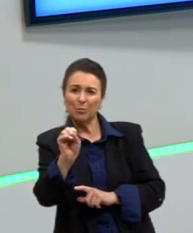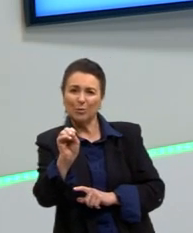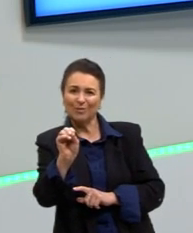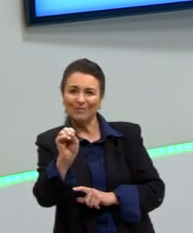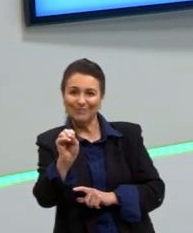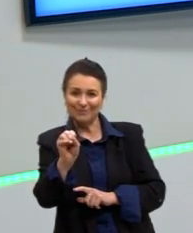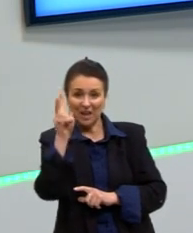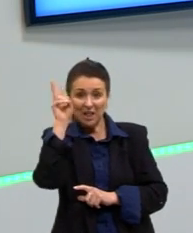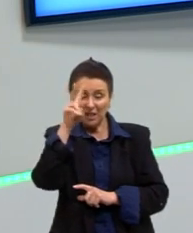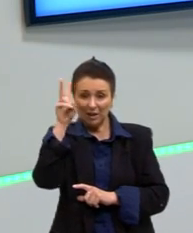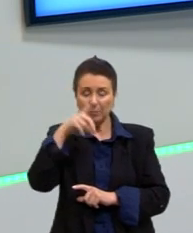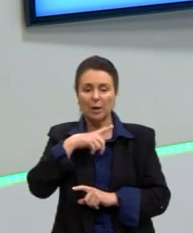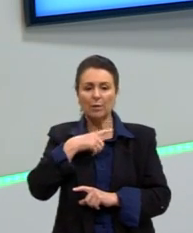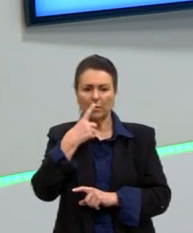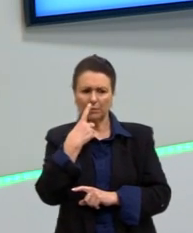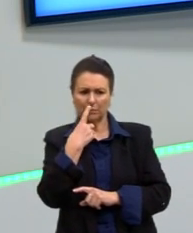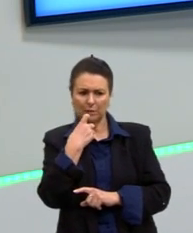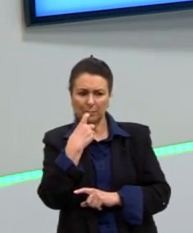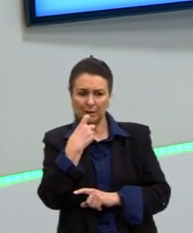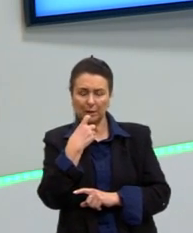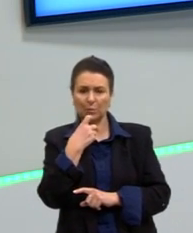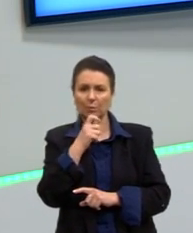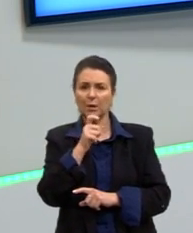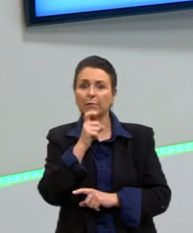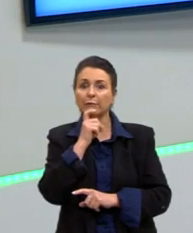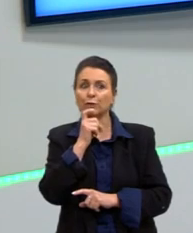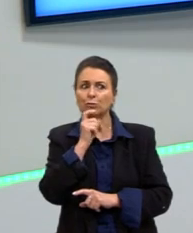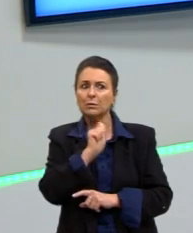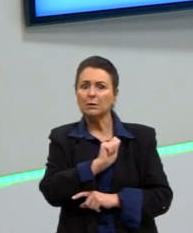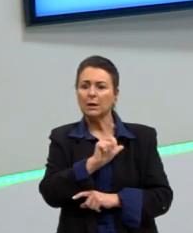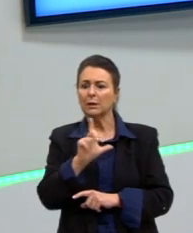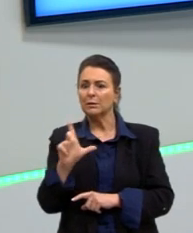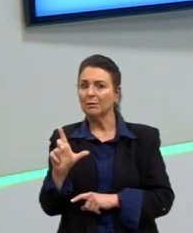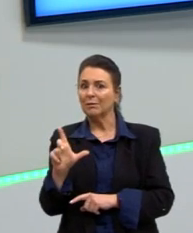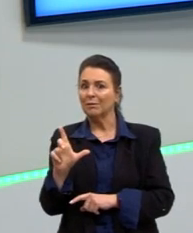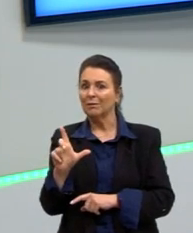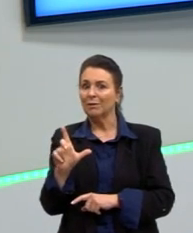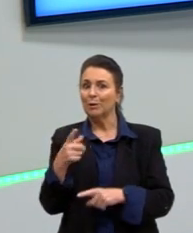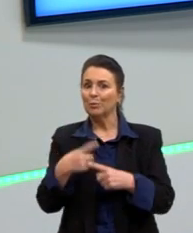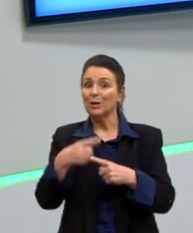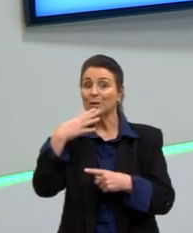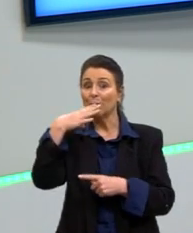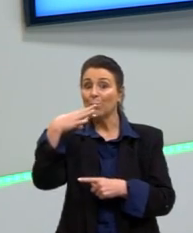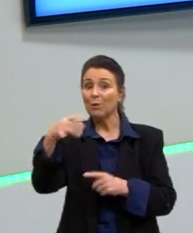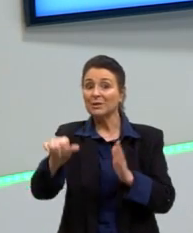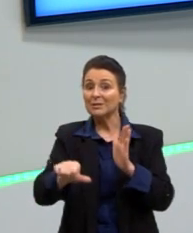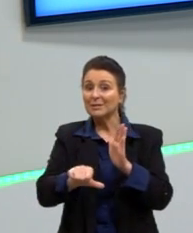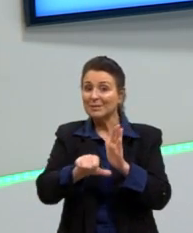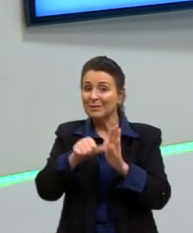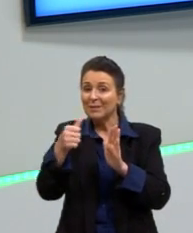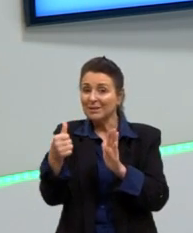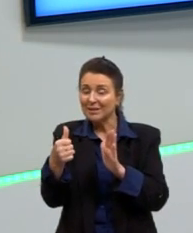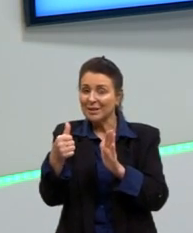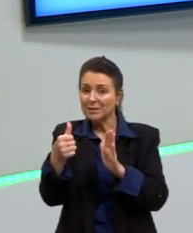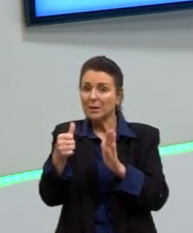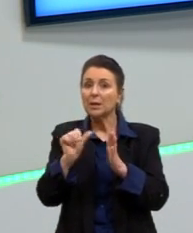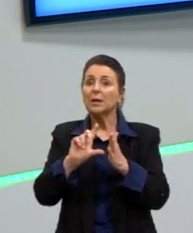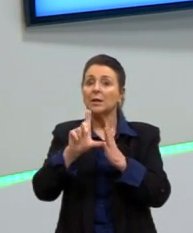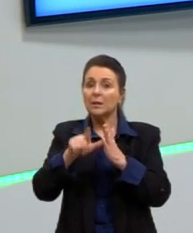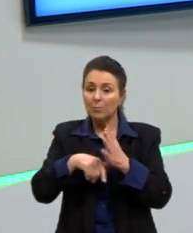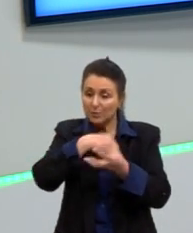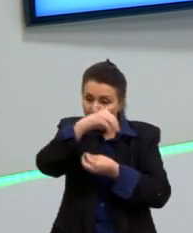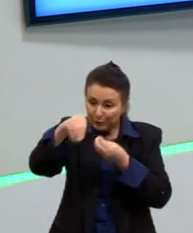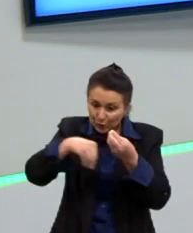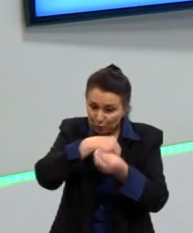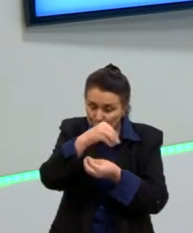ver o quê? Vermelho, verde e azul. Essas são as cores primárias que conseguem, então, formar todas as outras.